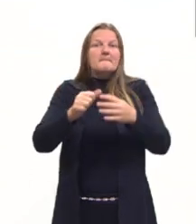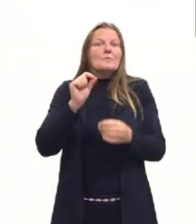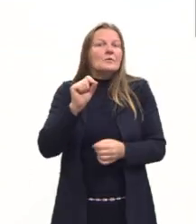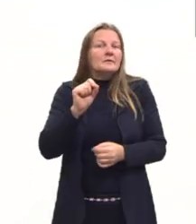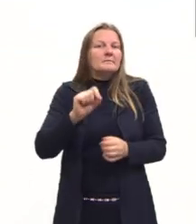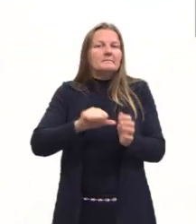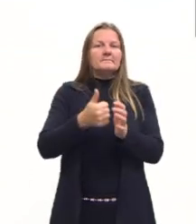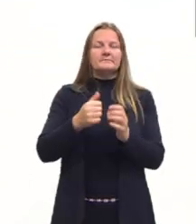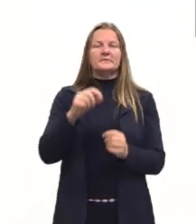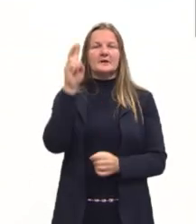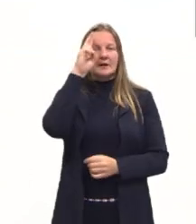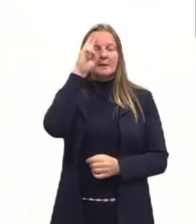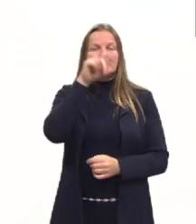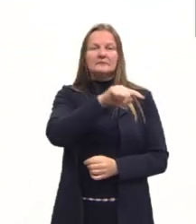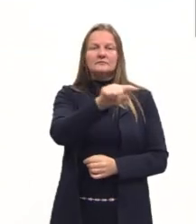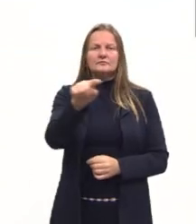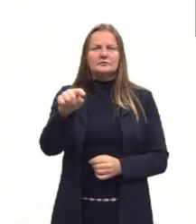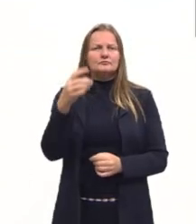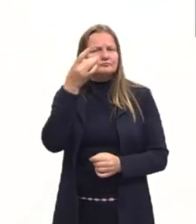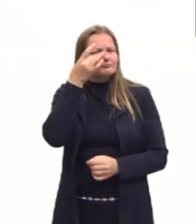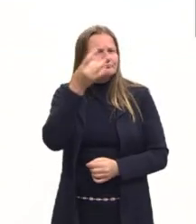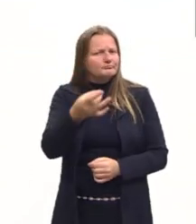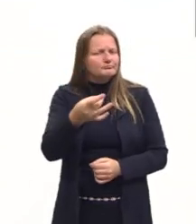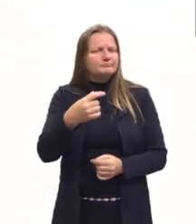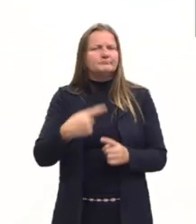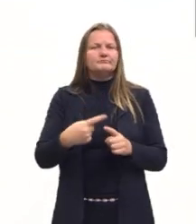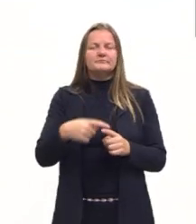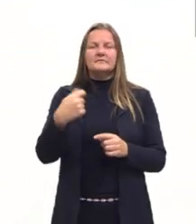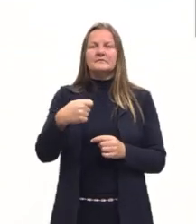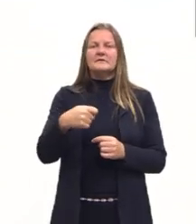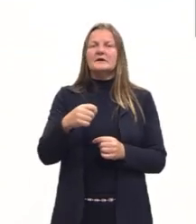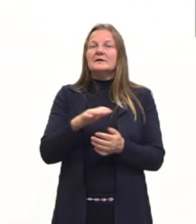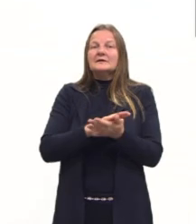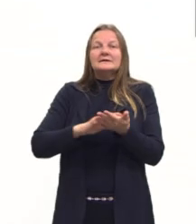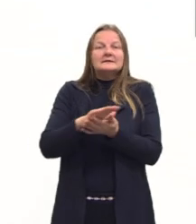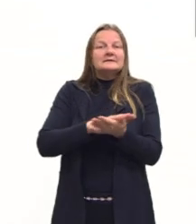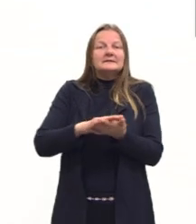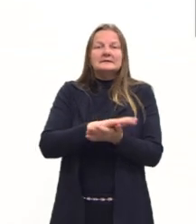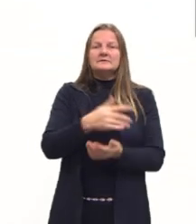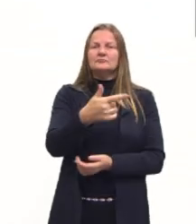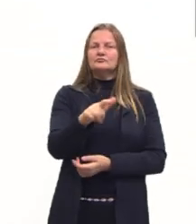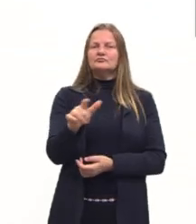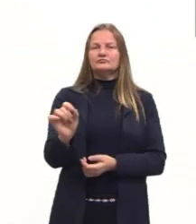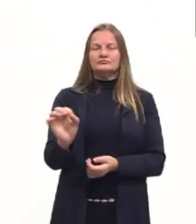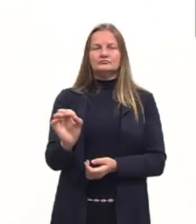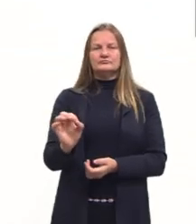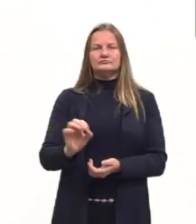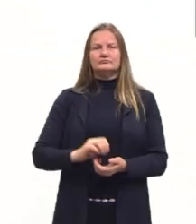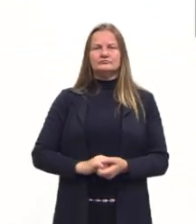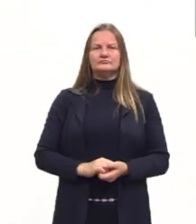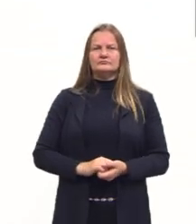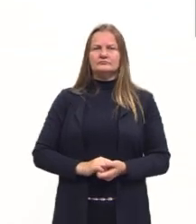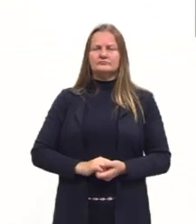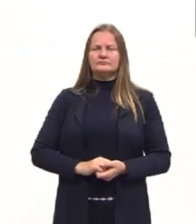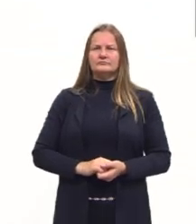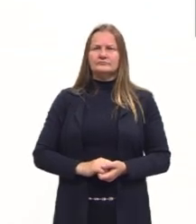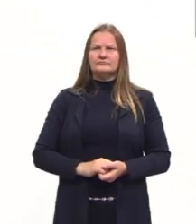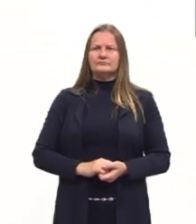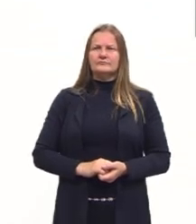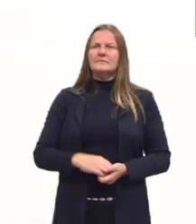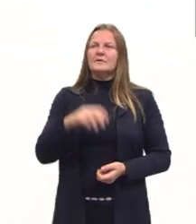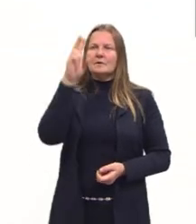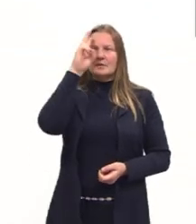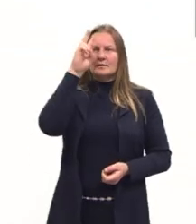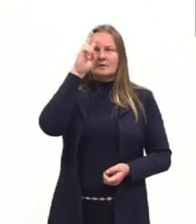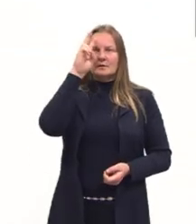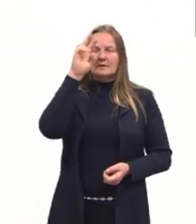isso daí vocês devem prestar atenção, a gente não tem, vocês podem lembrar